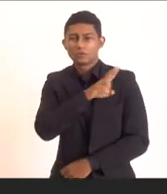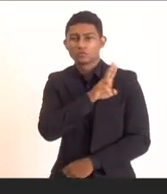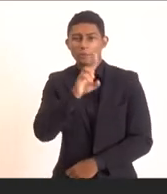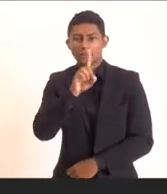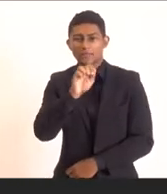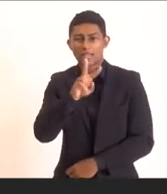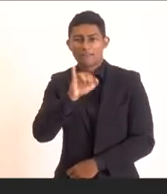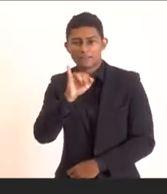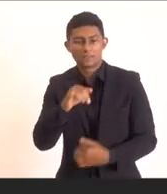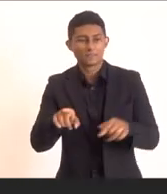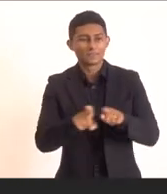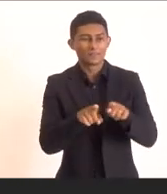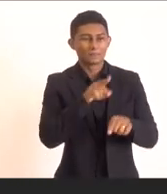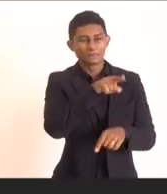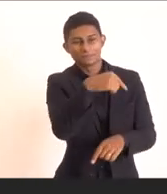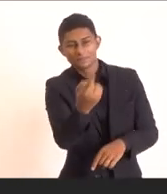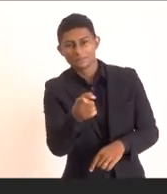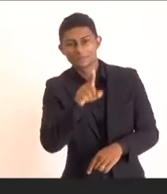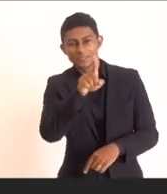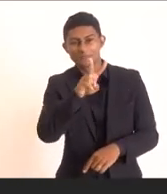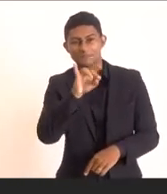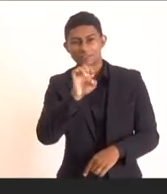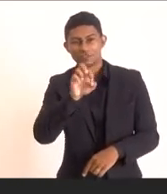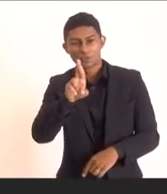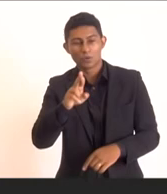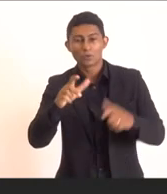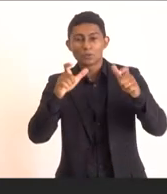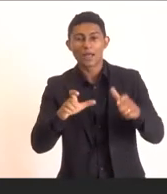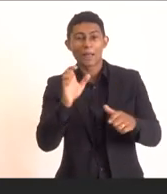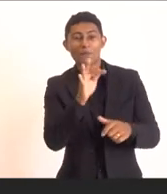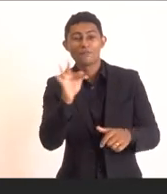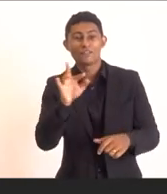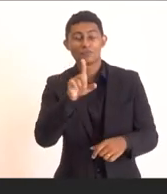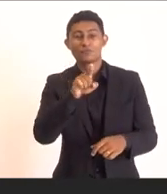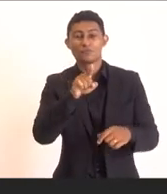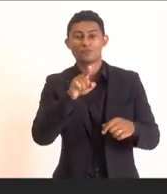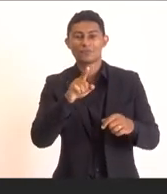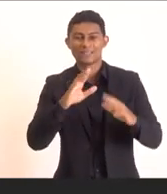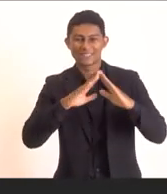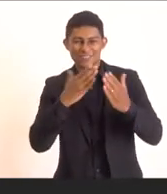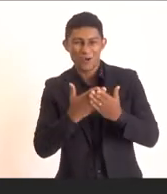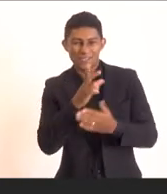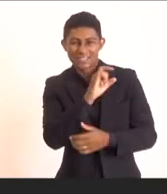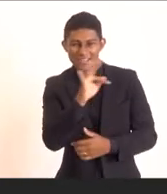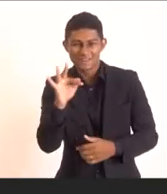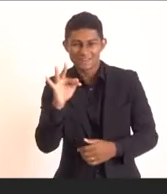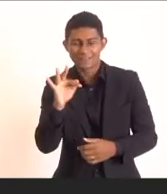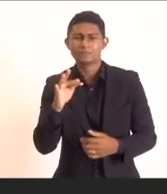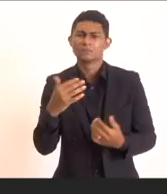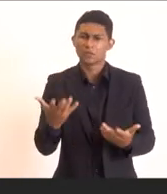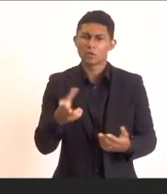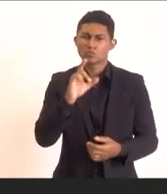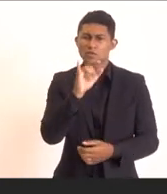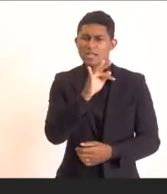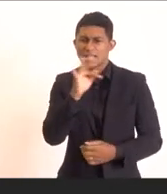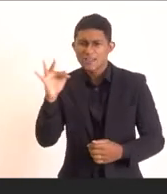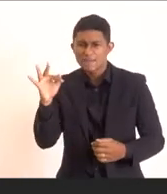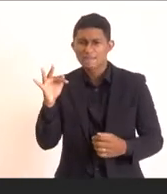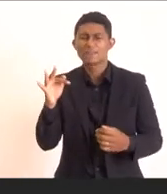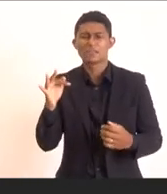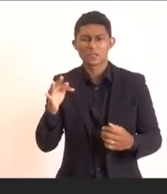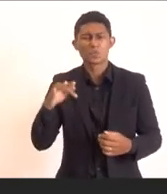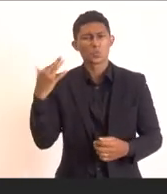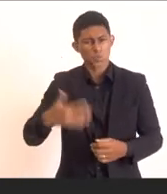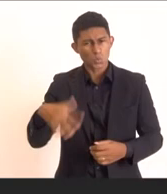o Vitor do Campos Cabo Frio do Instituto Federal Fluminense. Acho que o Instituto Federal do Rio de Janeiro e o Instituto Federal Fluminense ele tem um papel